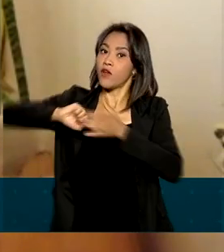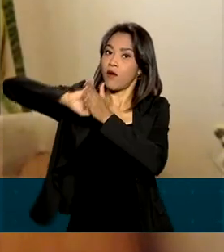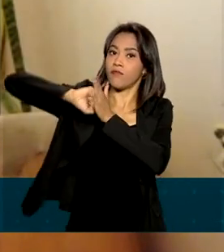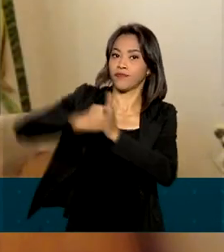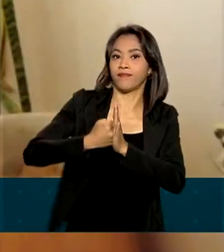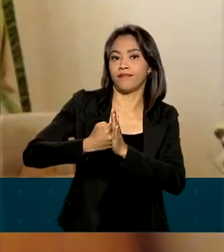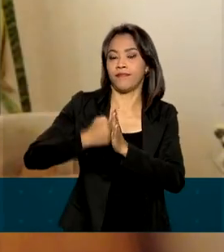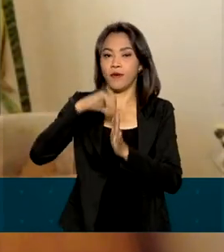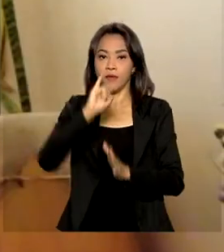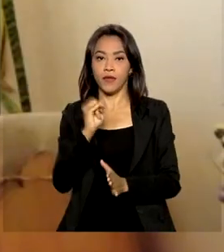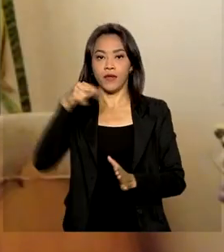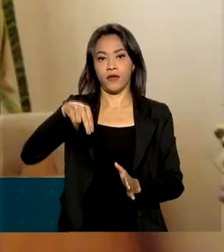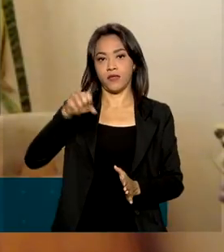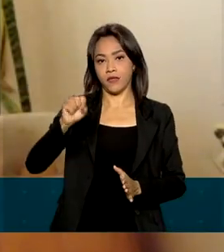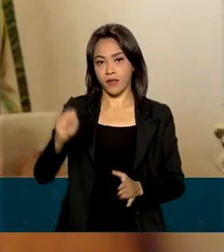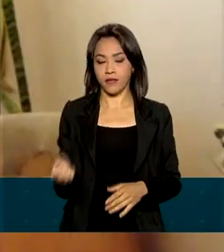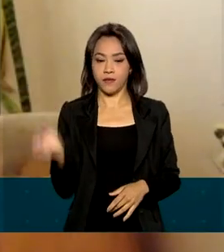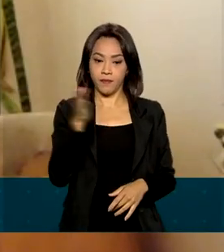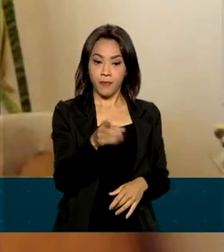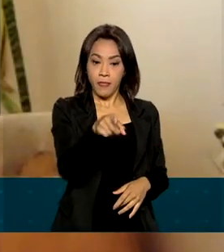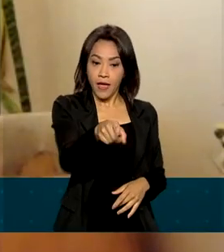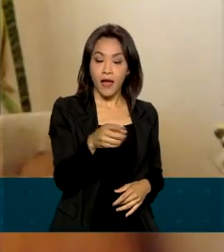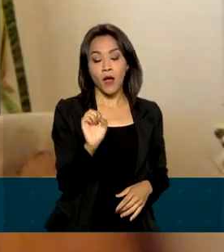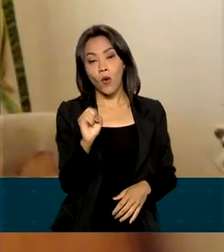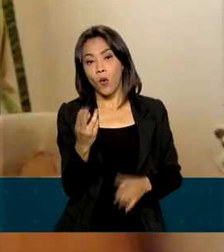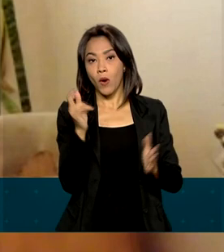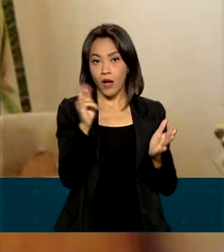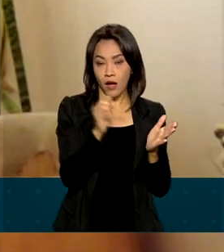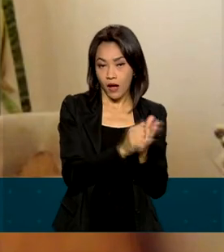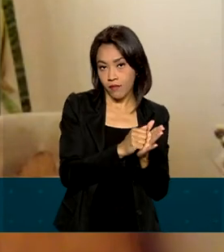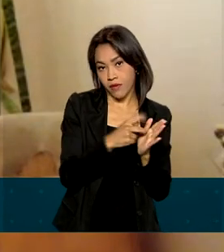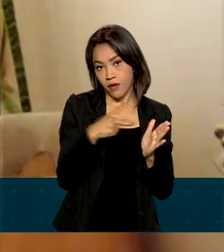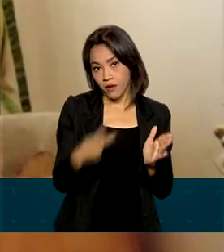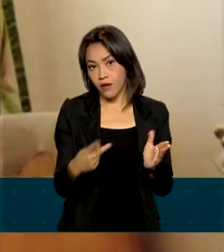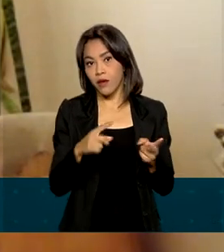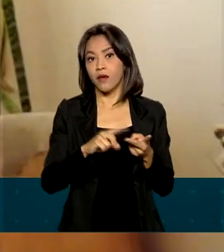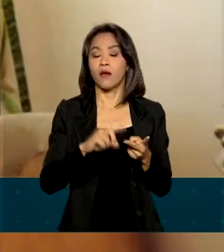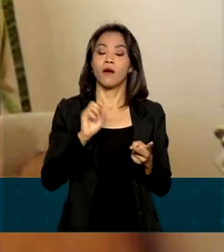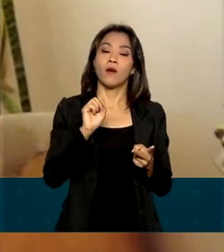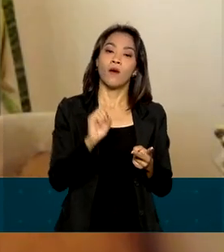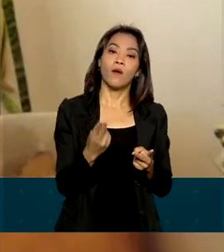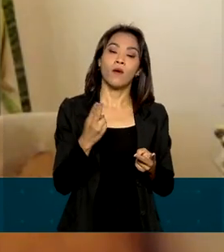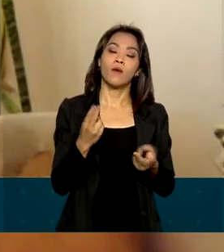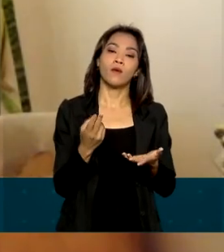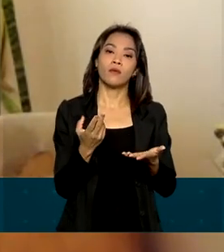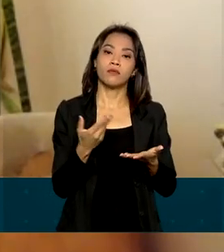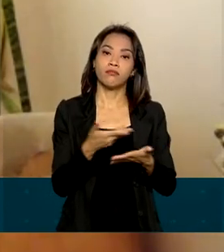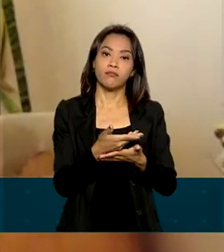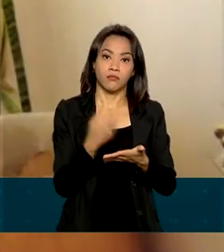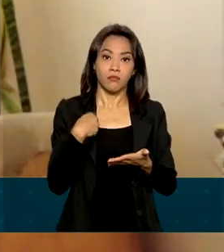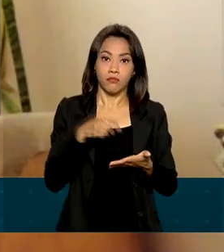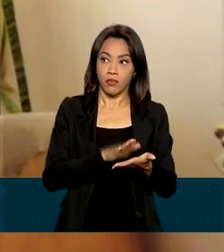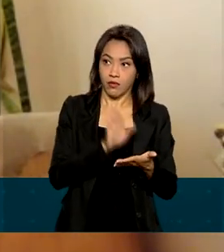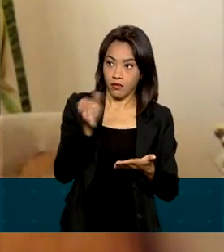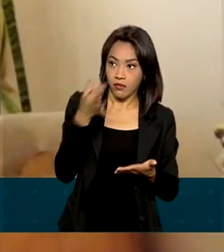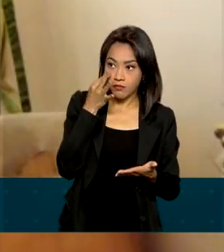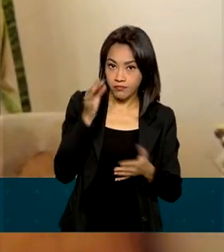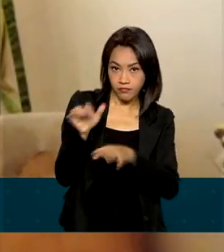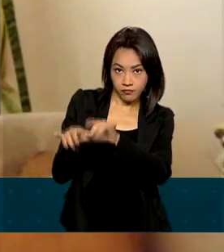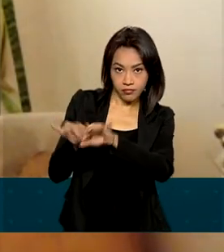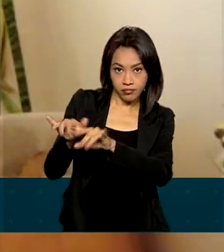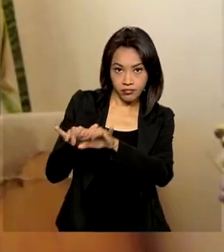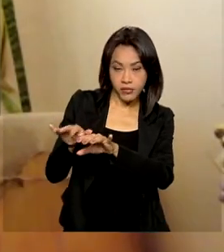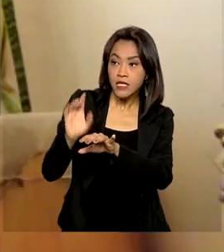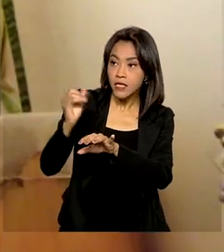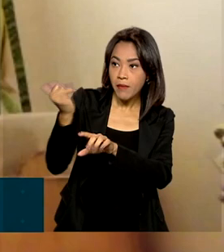Vinha uma mensagem ou no aplicativo ou no comprovante de alguma operação que faria no banco. Sempre